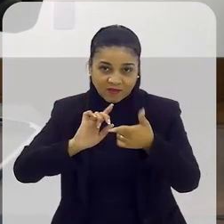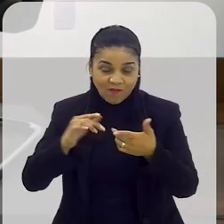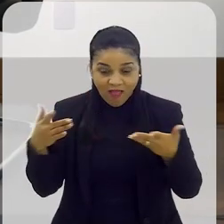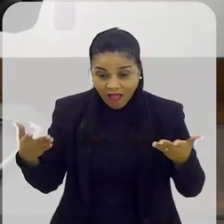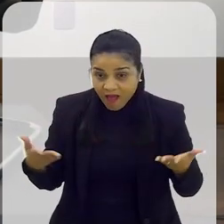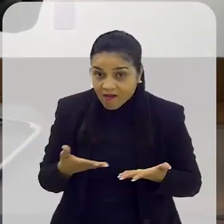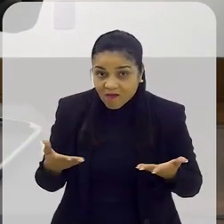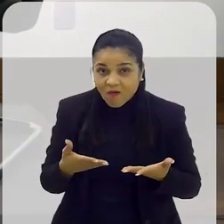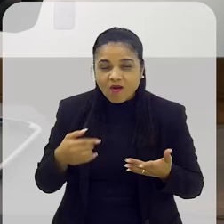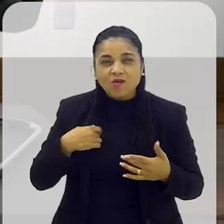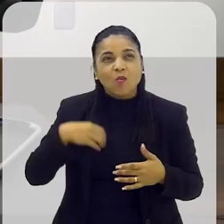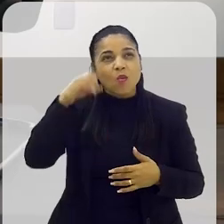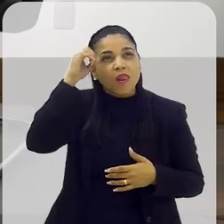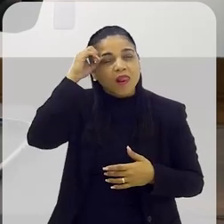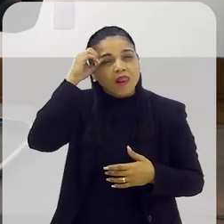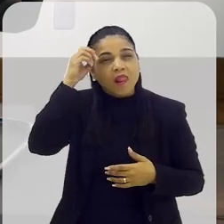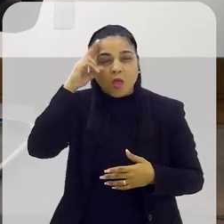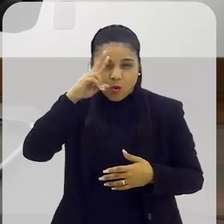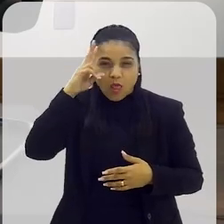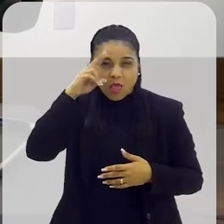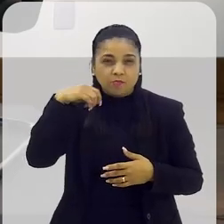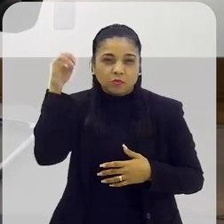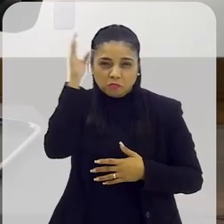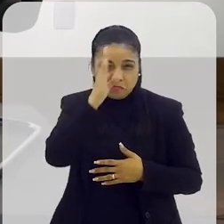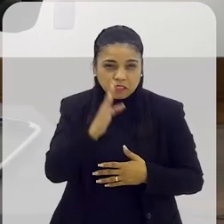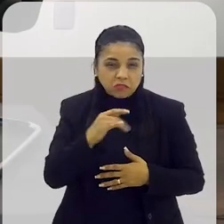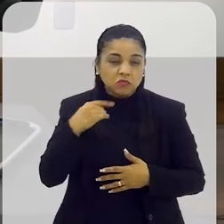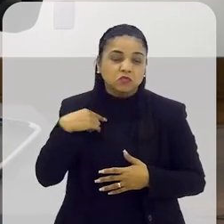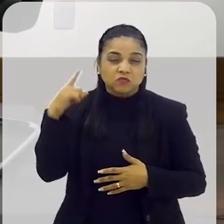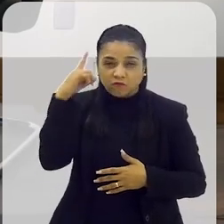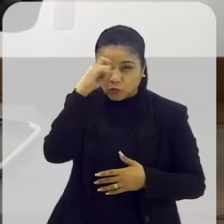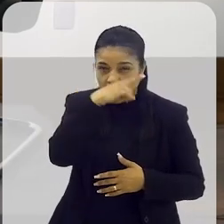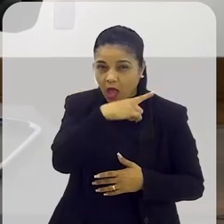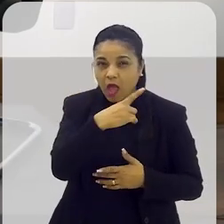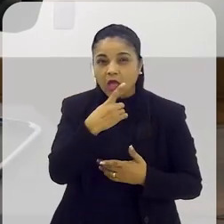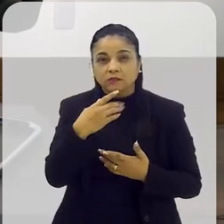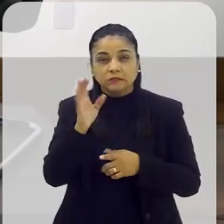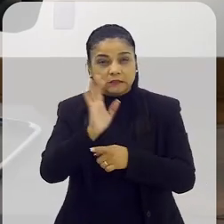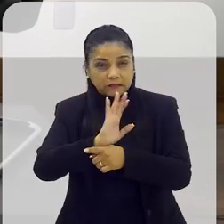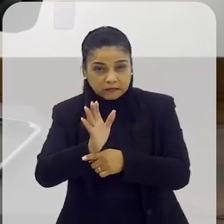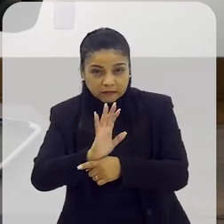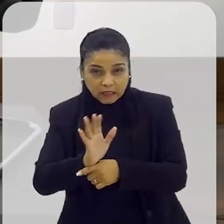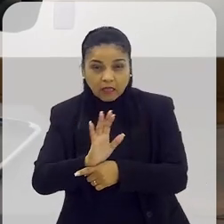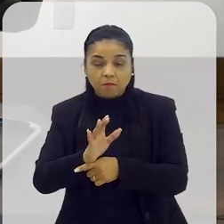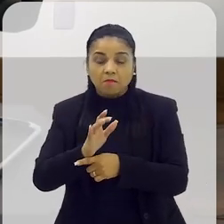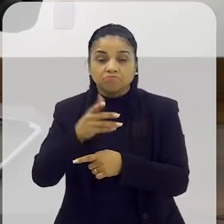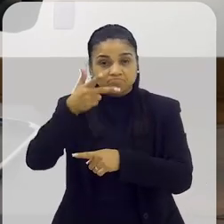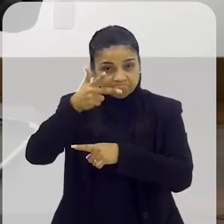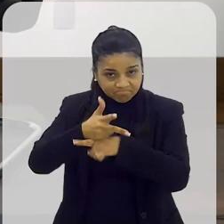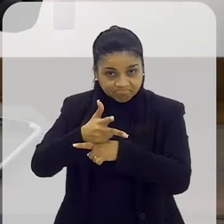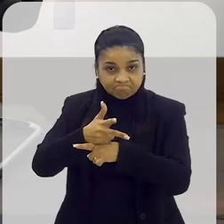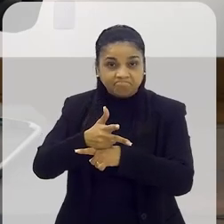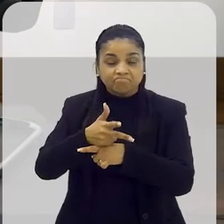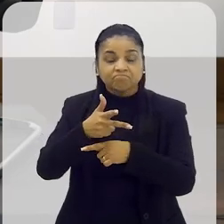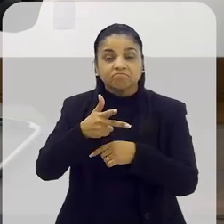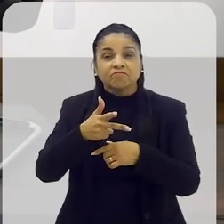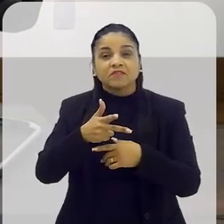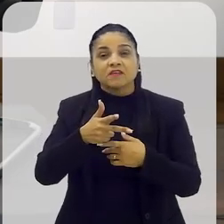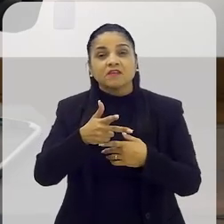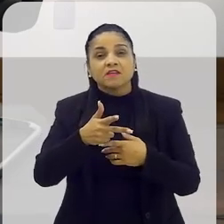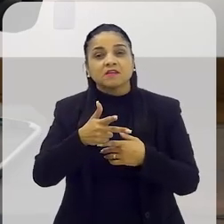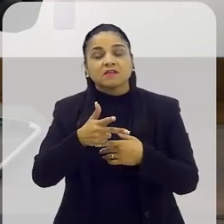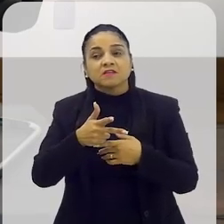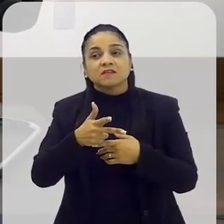a... Eu me lembro que às vezes a gente, o Brasil tem tantas dificuldades de produção de cinema, que você grava e aí